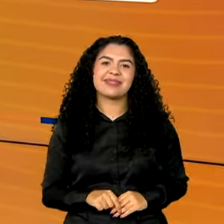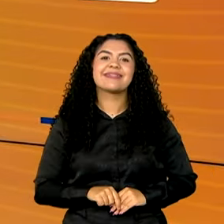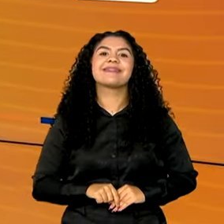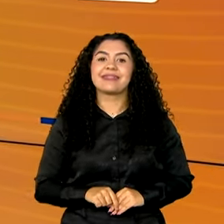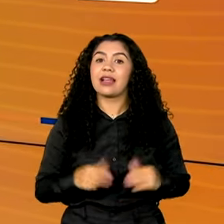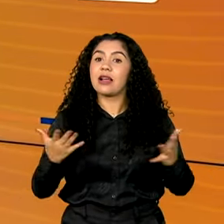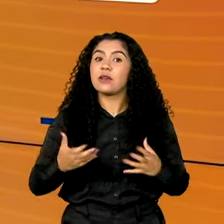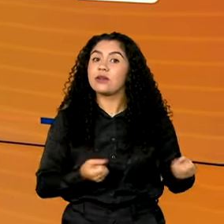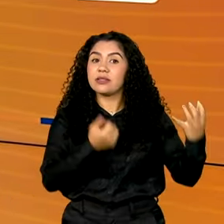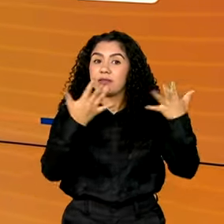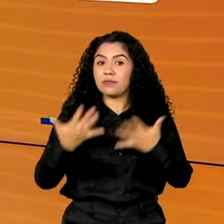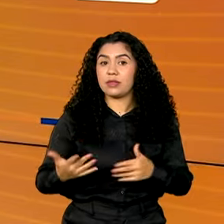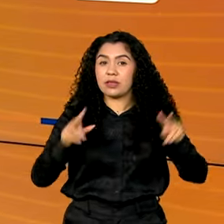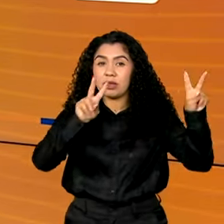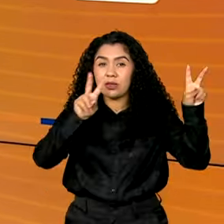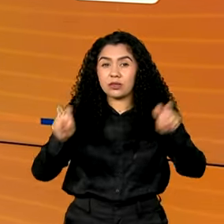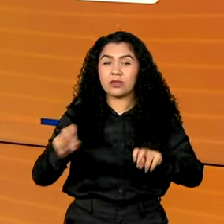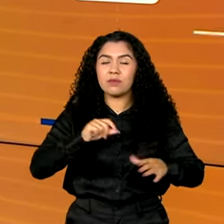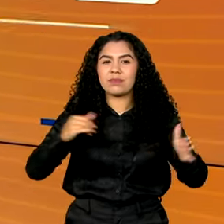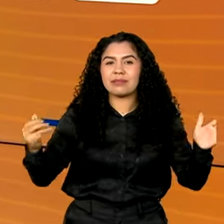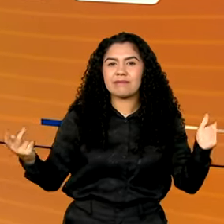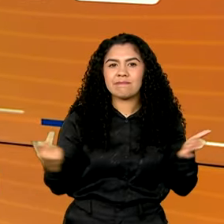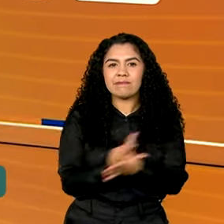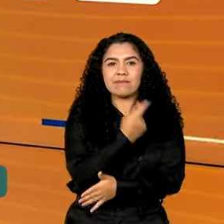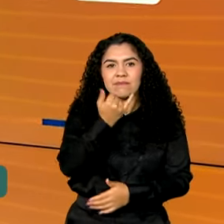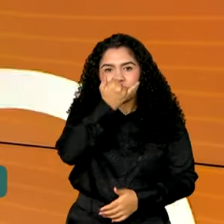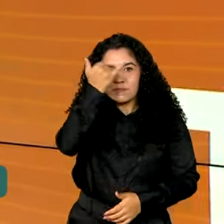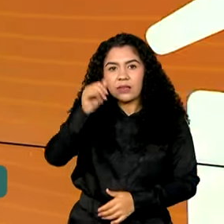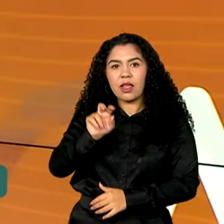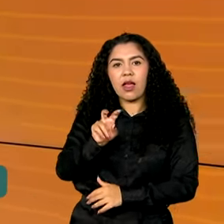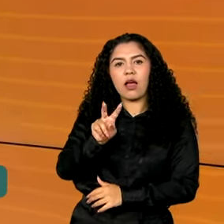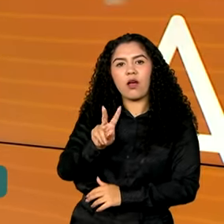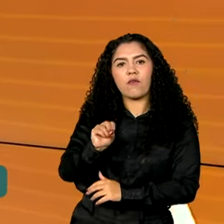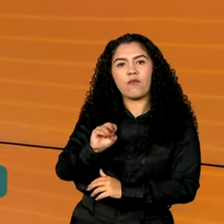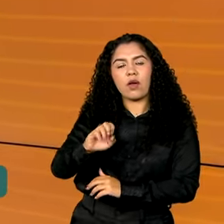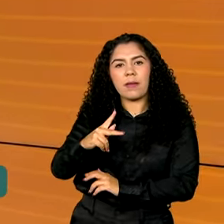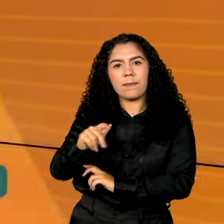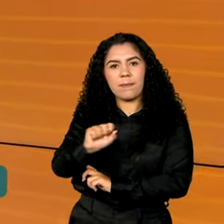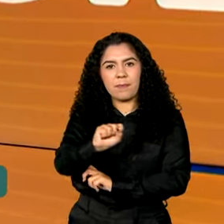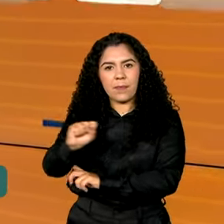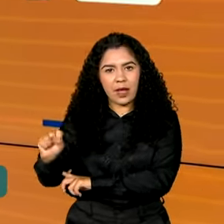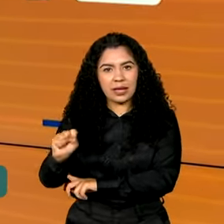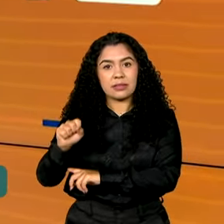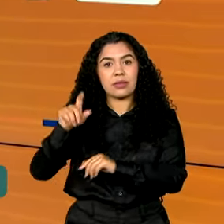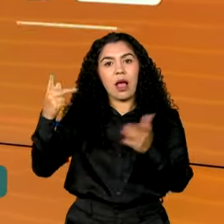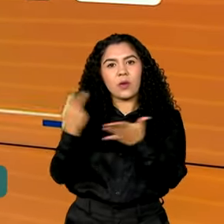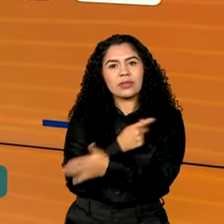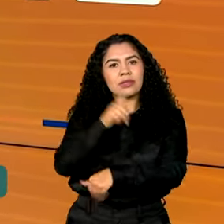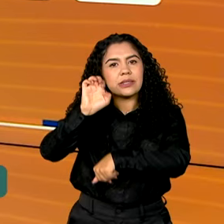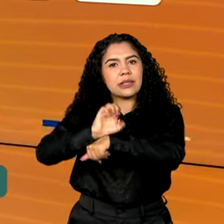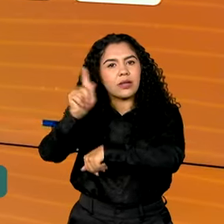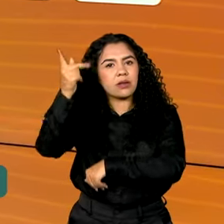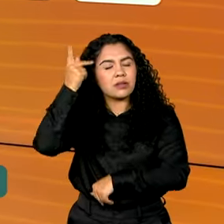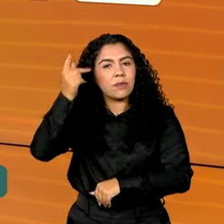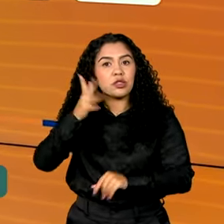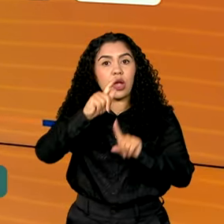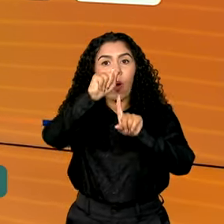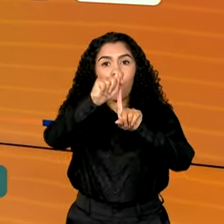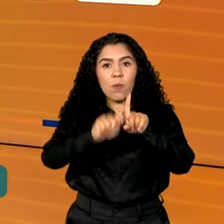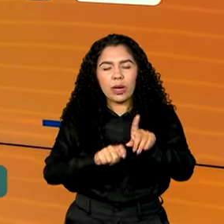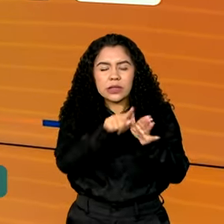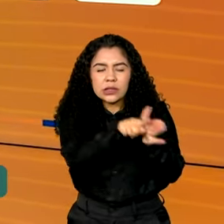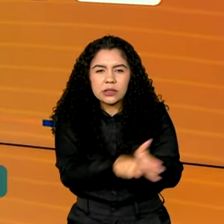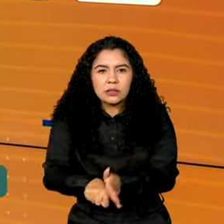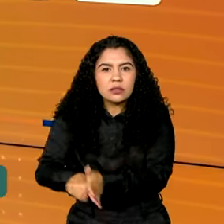Vamos falar agora sobre o acidente da Voipés em Vinhedo, São Paulo, que completa hoje um mês. As investigações do